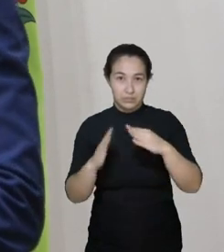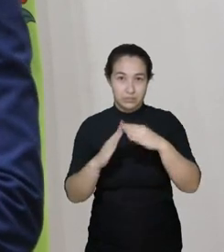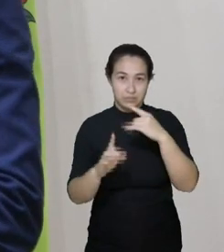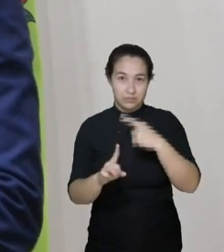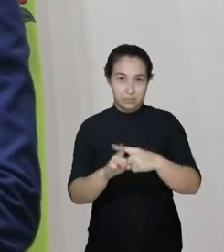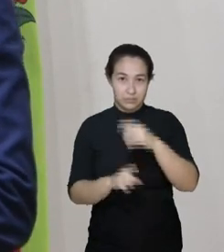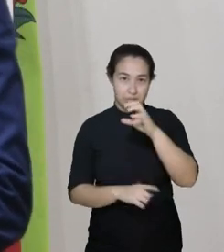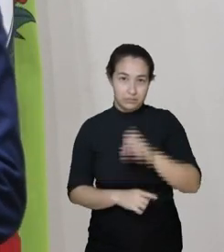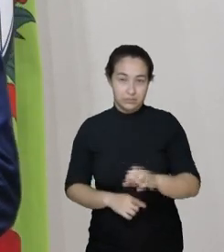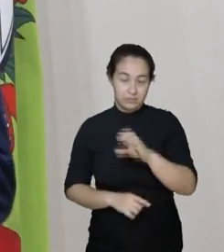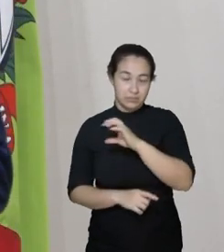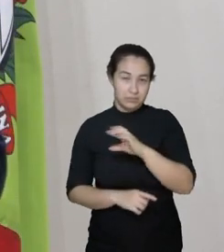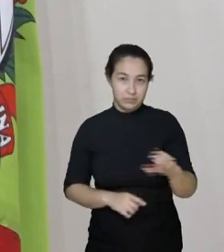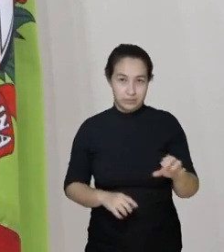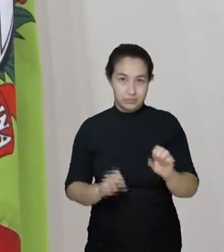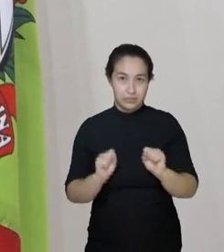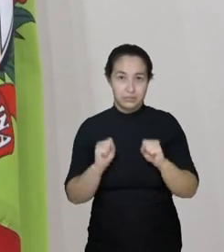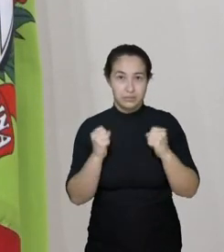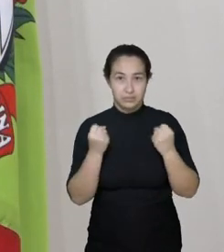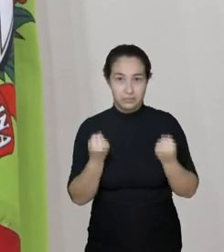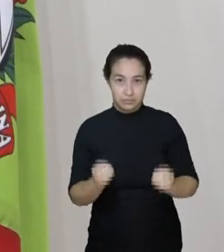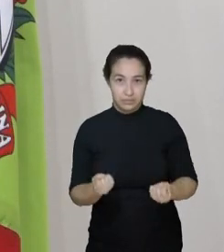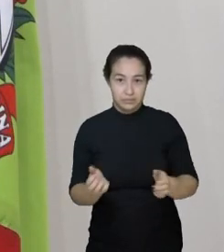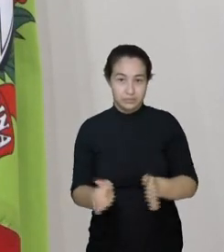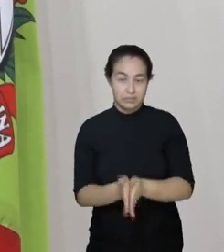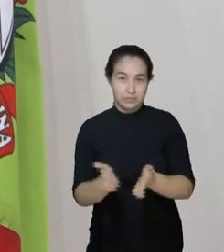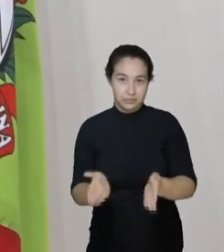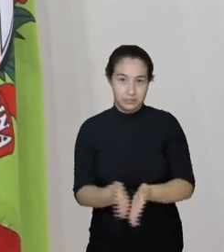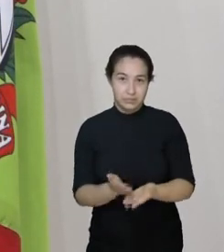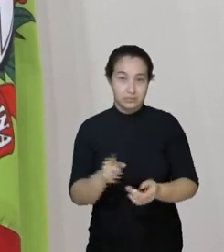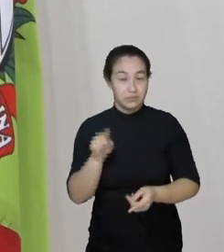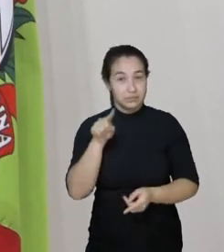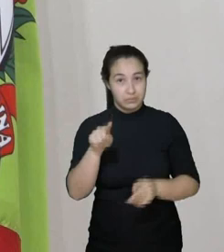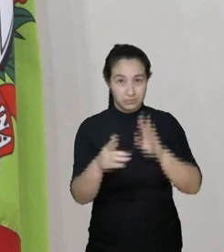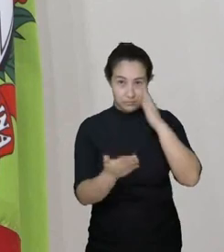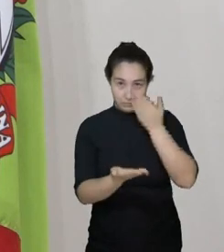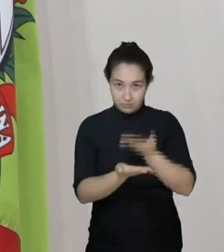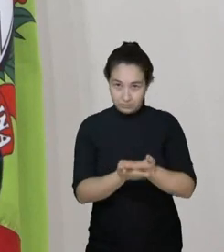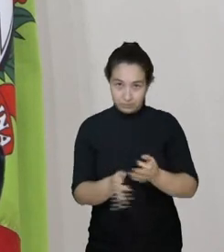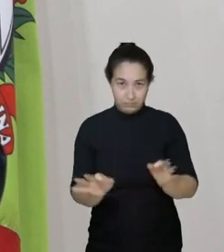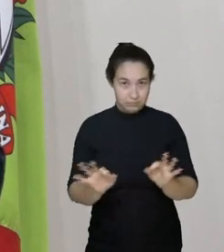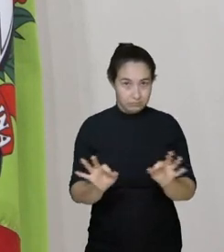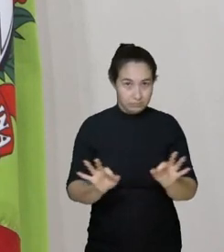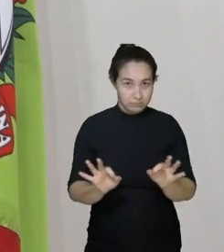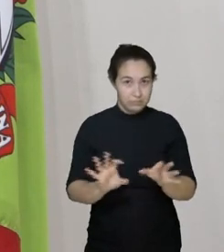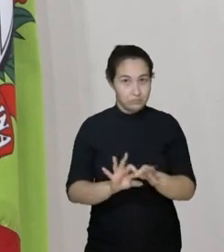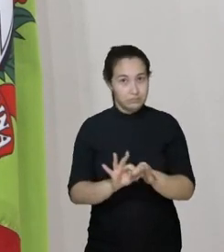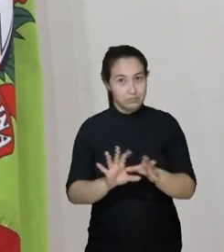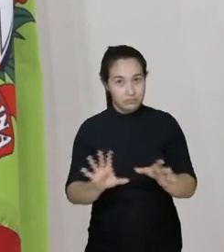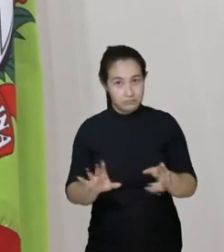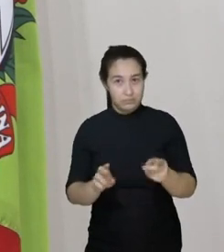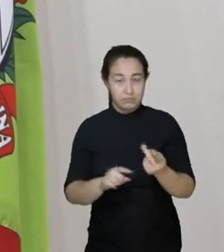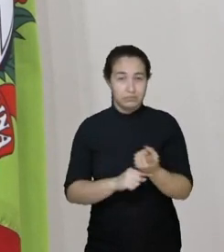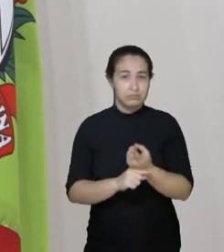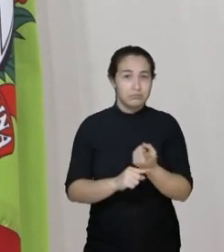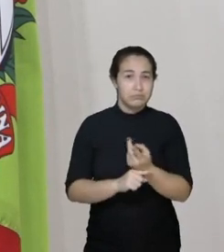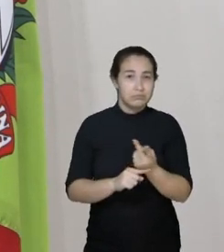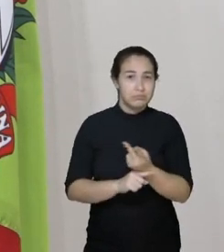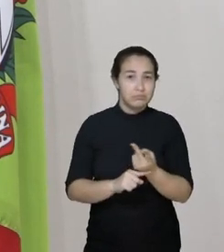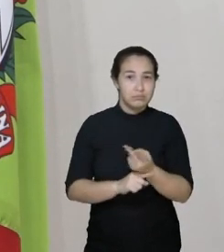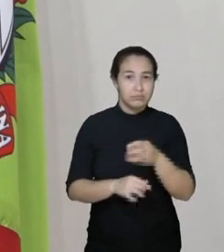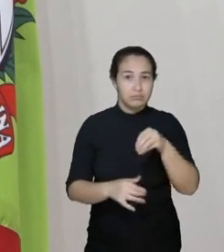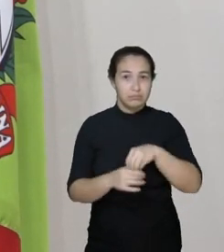os pobres. E para quem não acredita na teologia da libertação, pesquisa nas redes sociais.